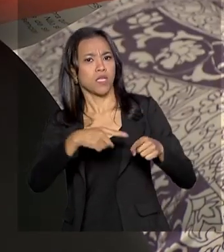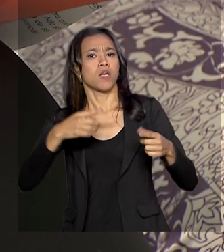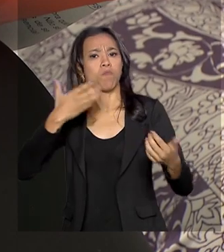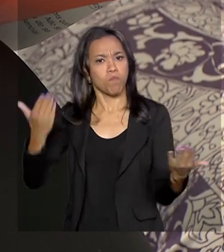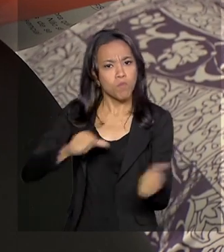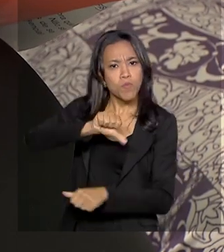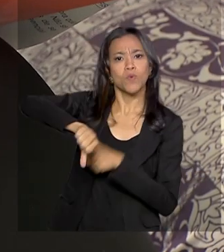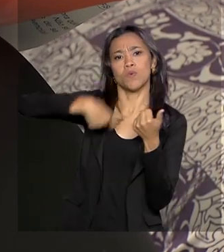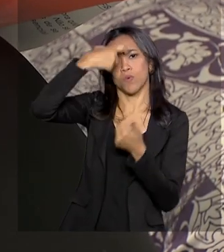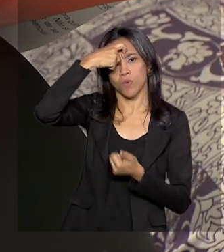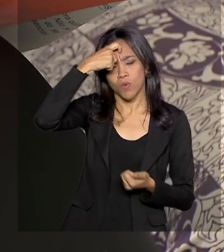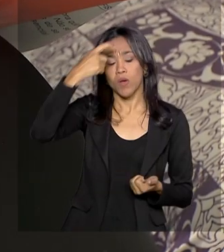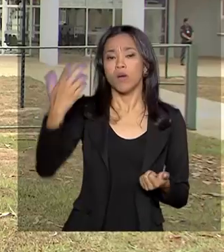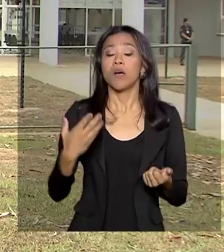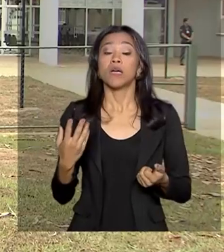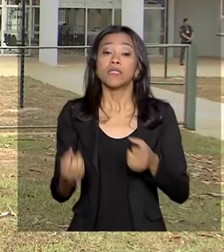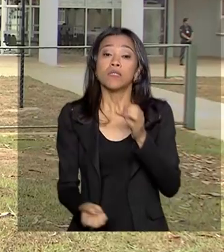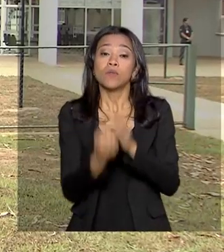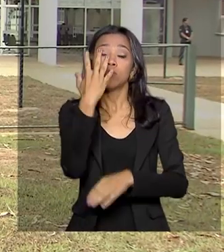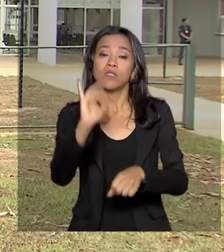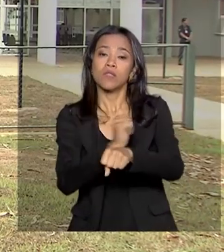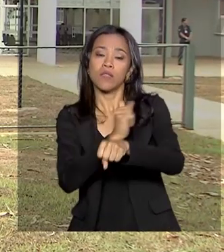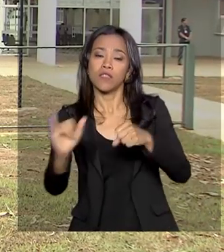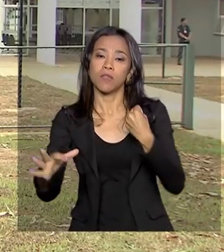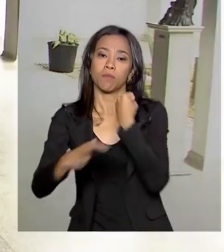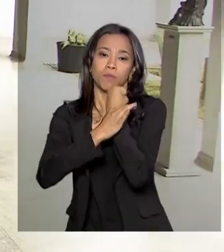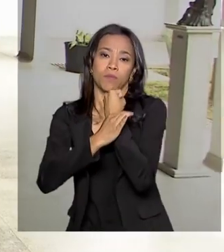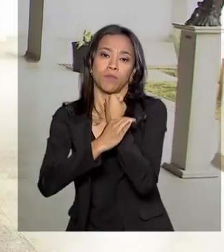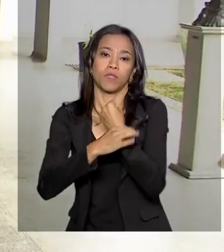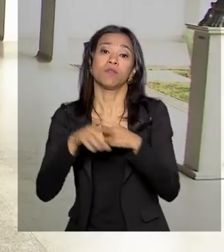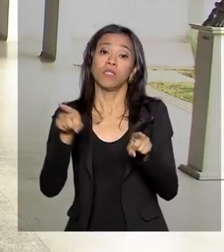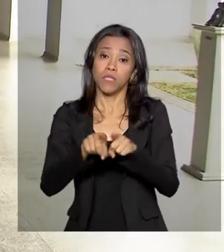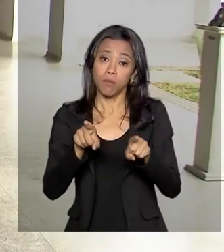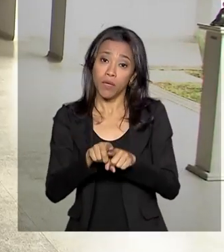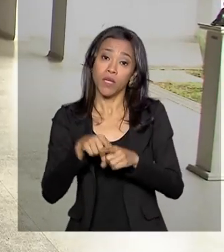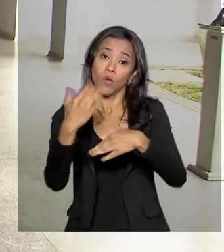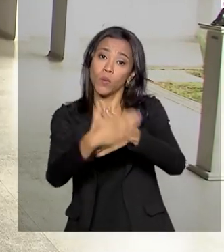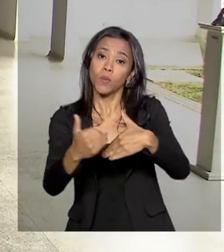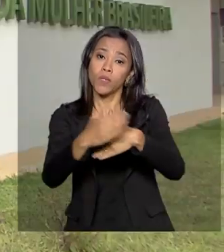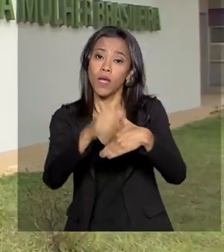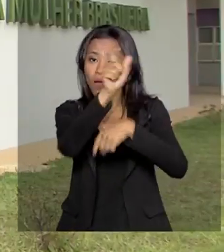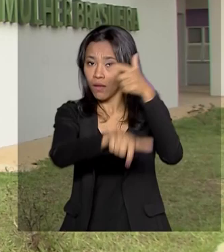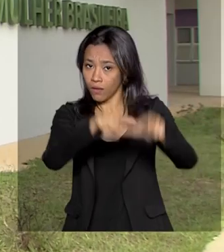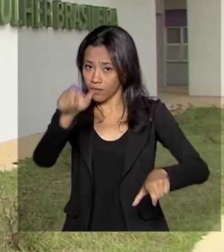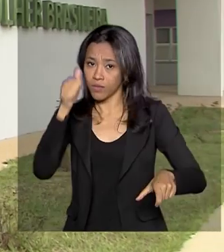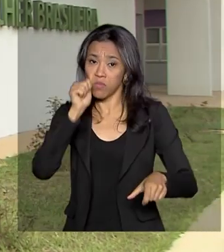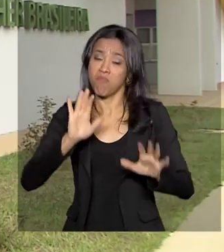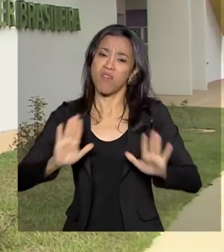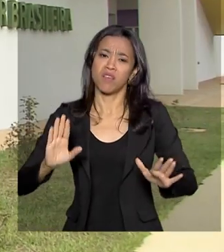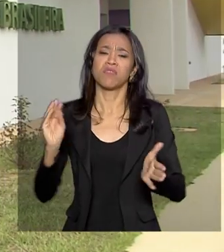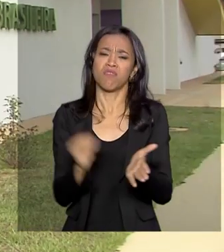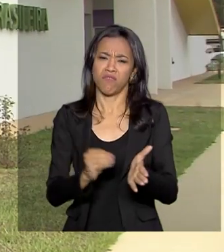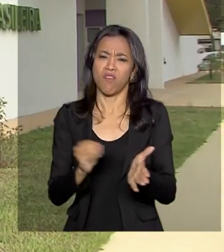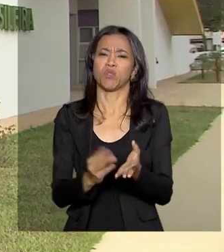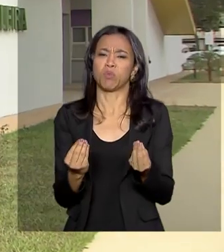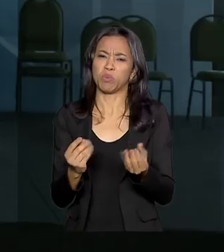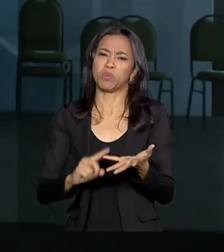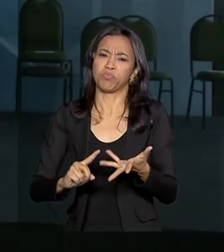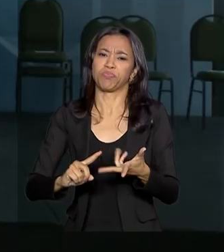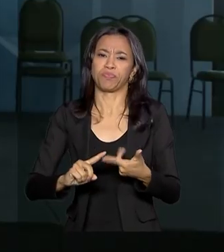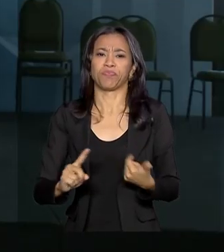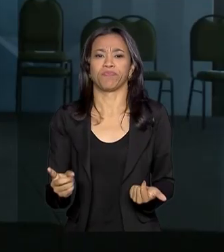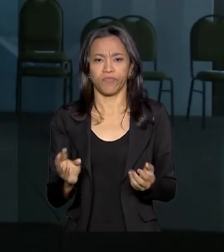estabelecendo medidas protetivas e de acolhimento das vítimas. Mas ainda há muito a ser feito para tirar a lei do papel.